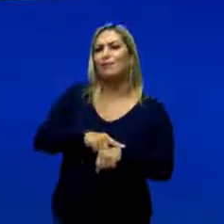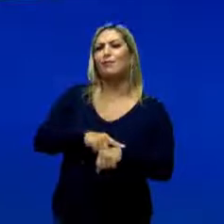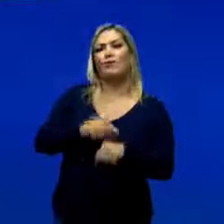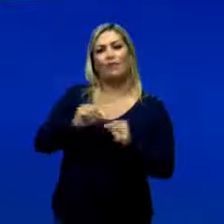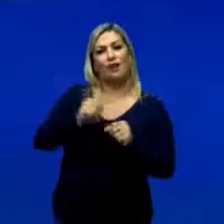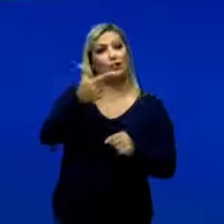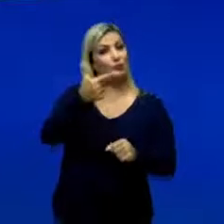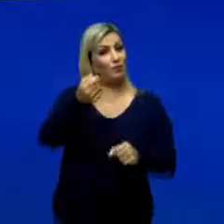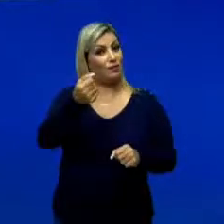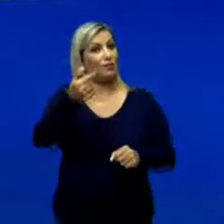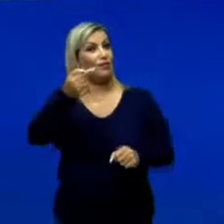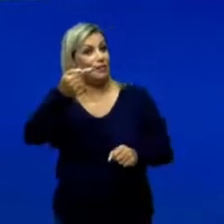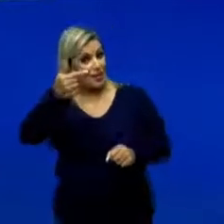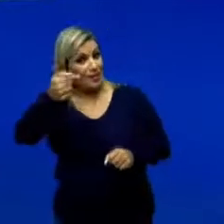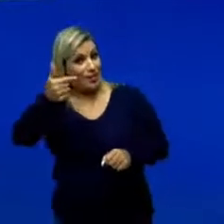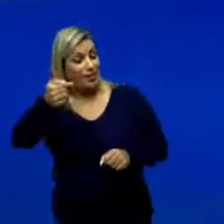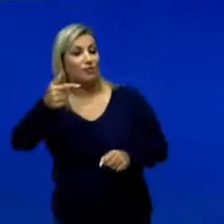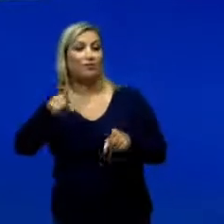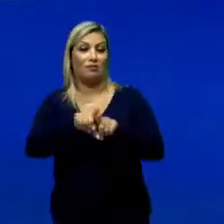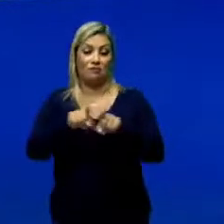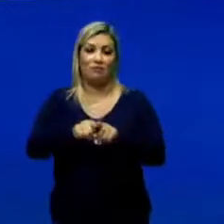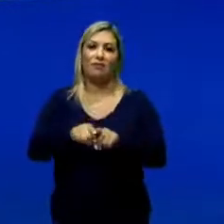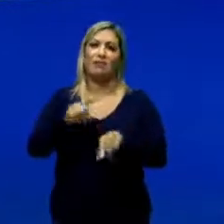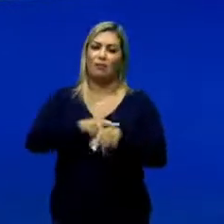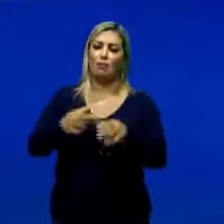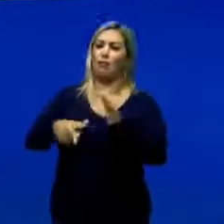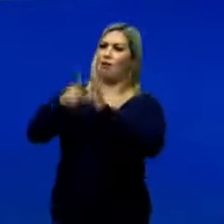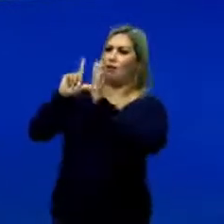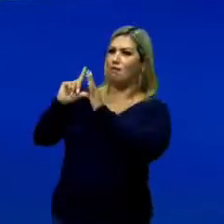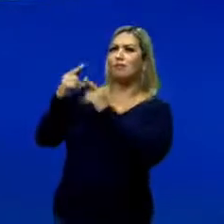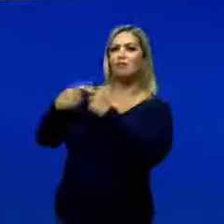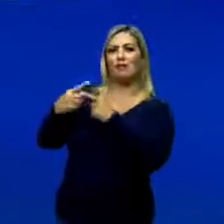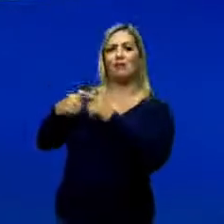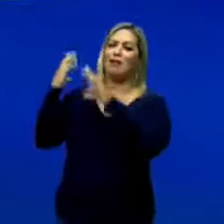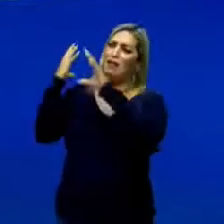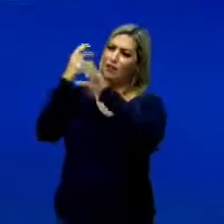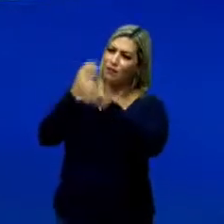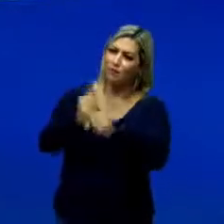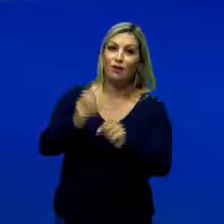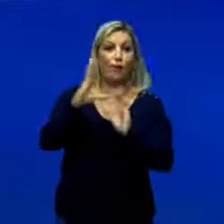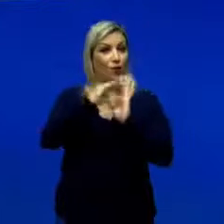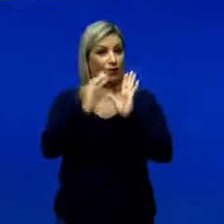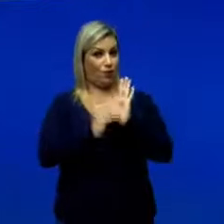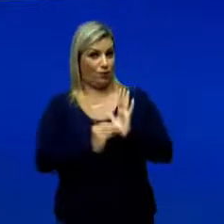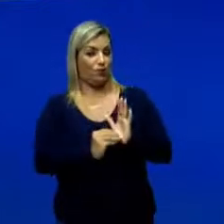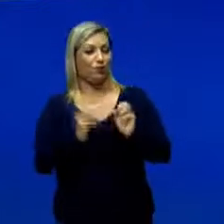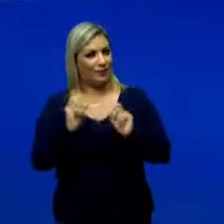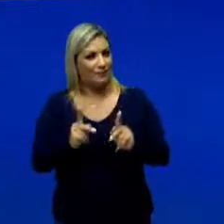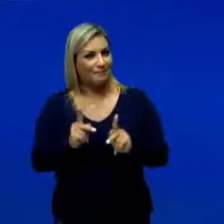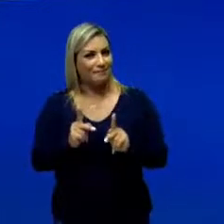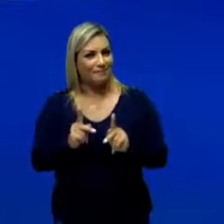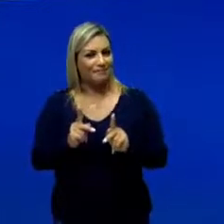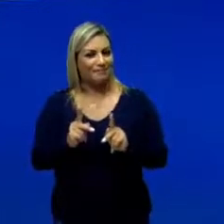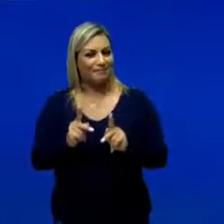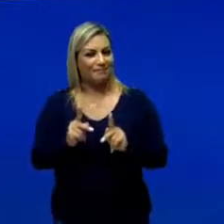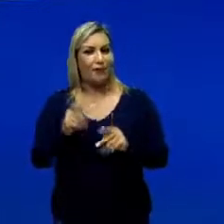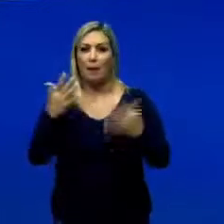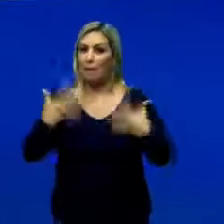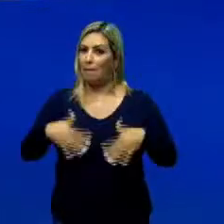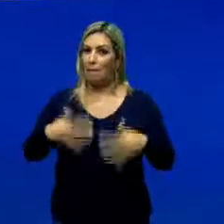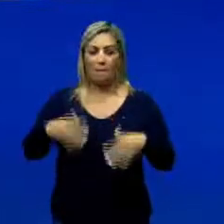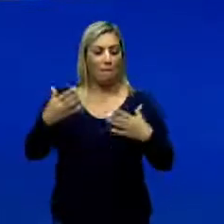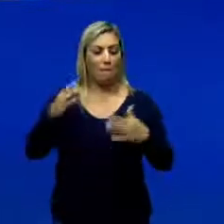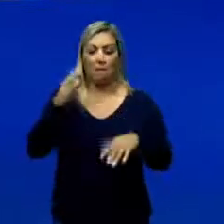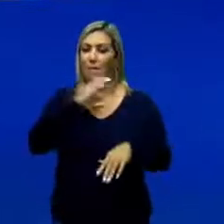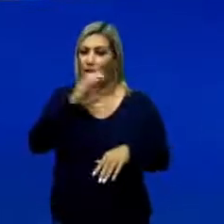faz lá de 2017. Se tiver mais tempo, vai fazendo as anteriores. E vai revisando os conteúdos, tá? Não tenha pressa,